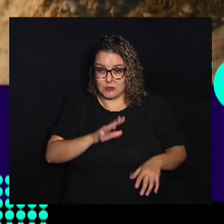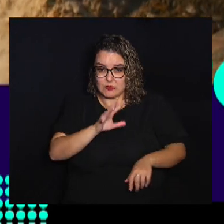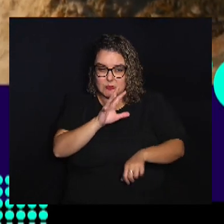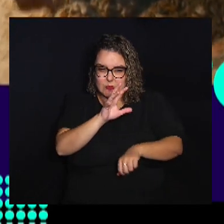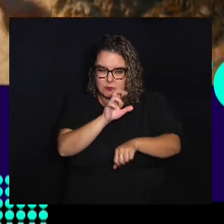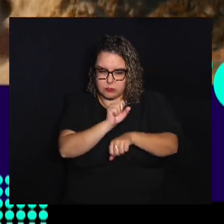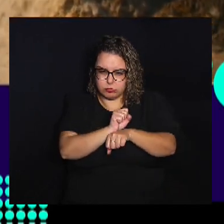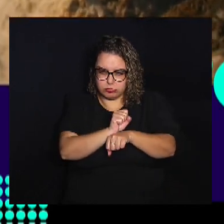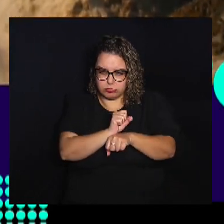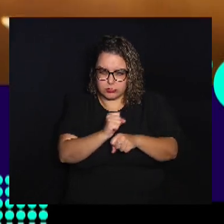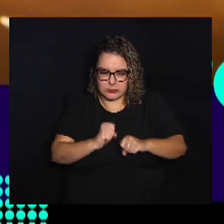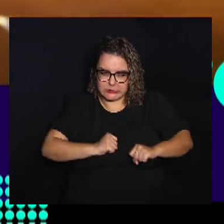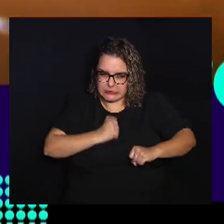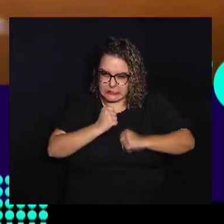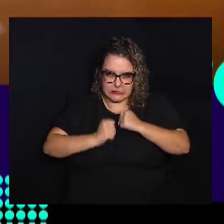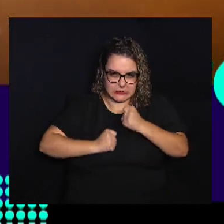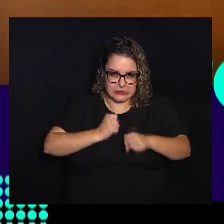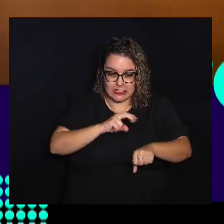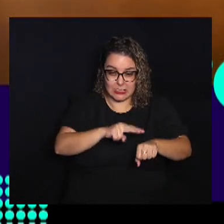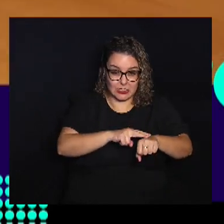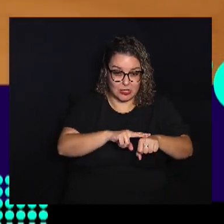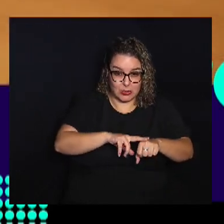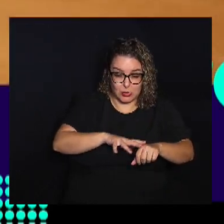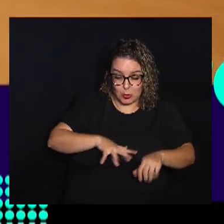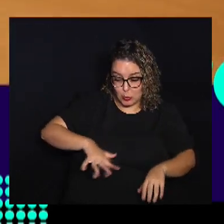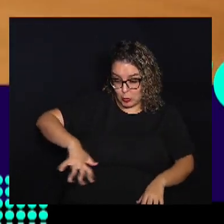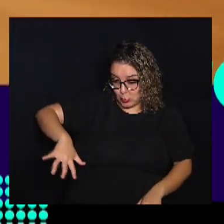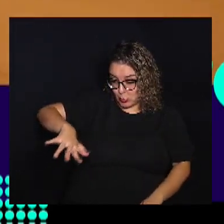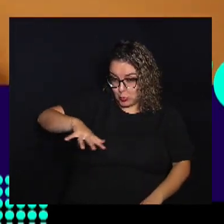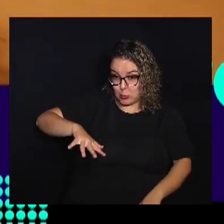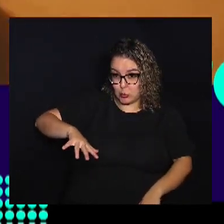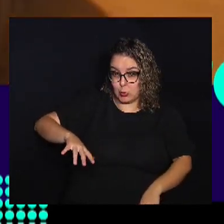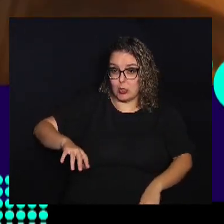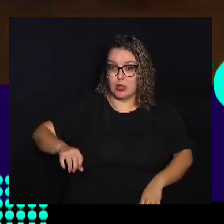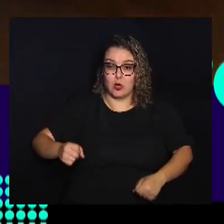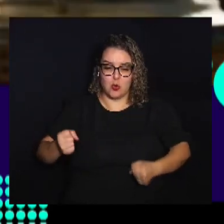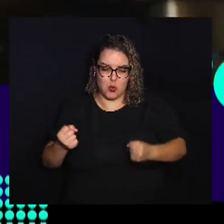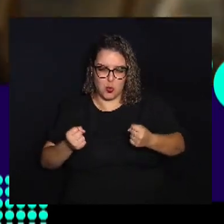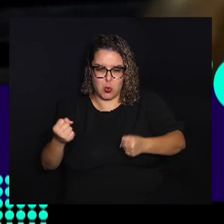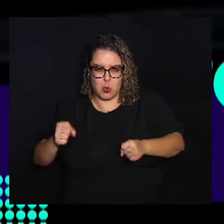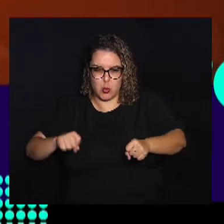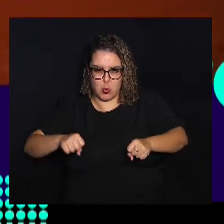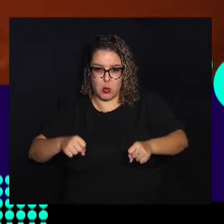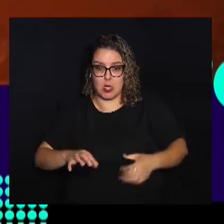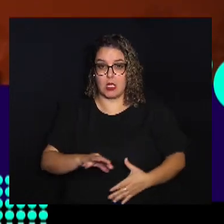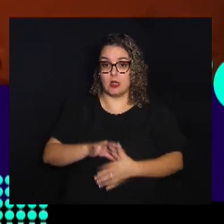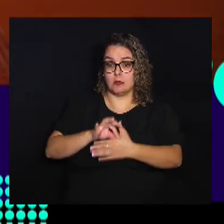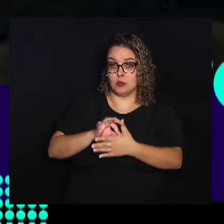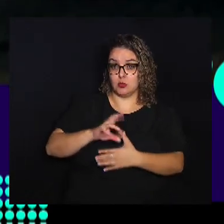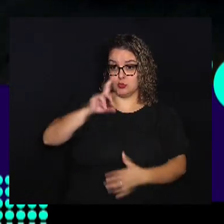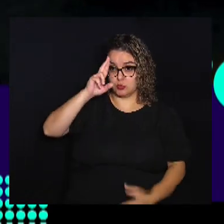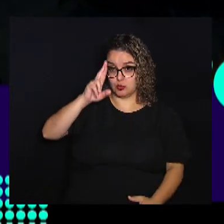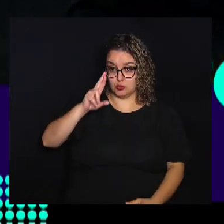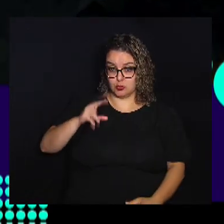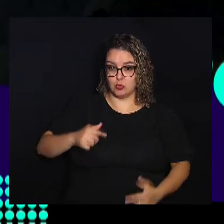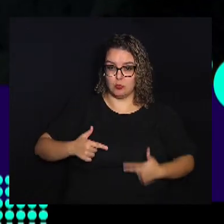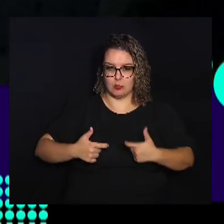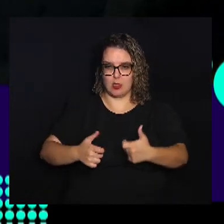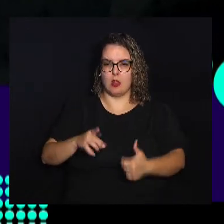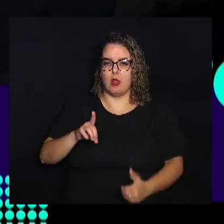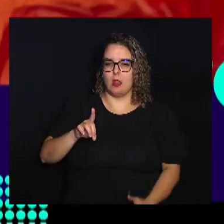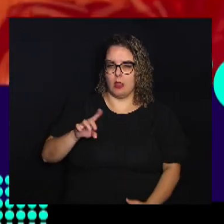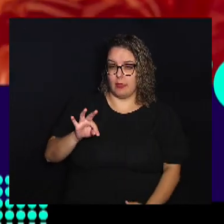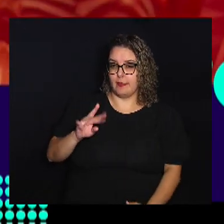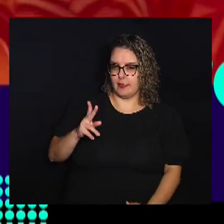Verde E cai Nas mãos De uma grande Horda De motociclistas Liderada Pelo senhor Da guerra Dementos Ao